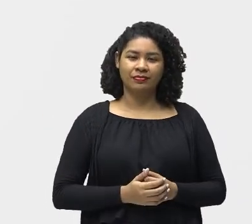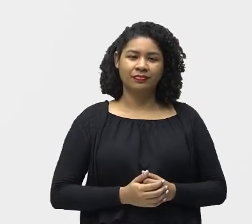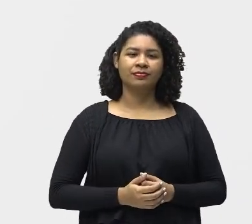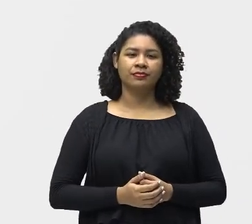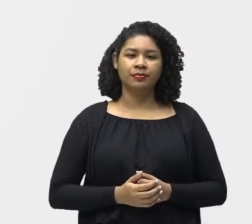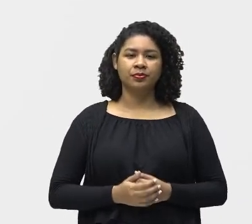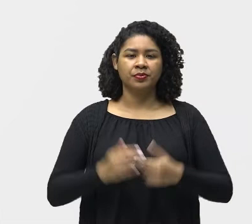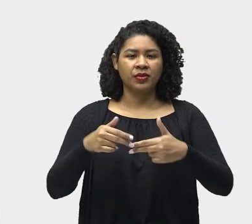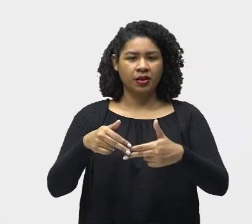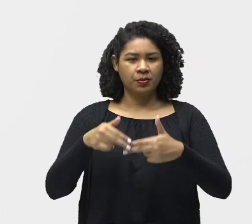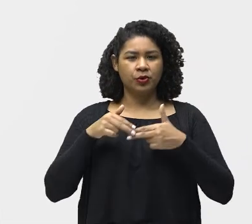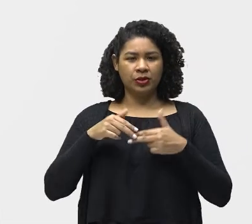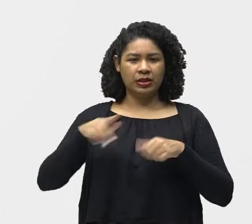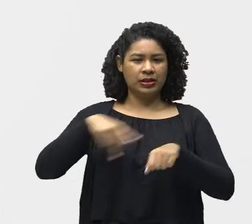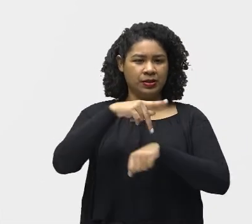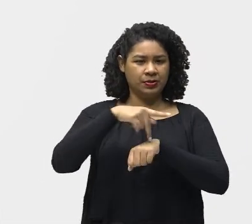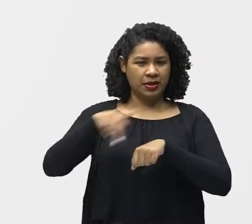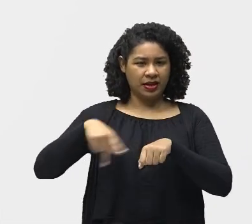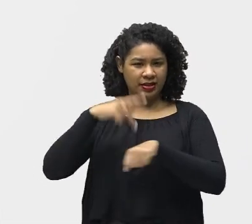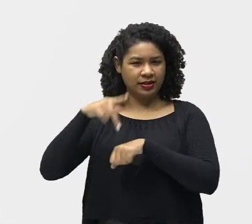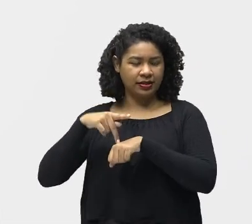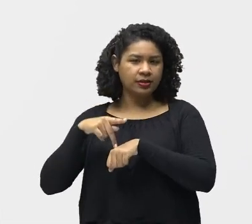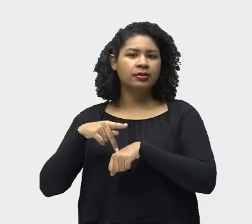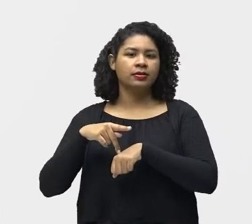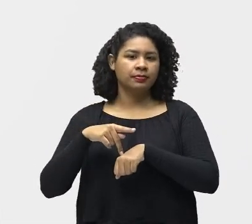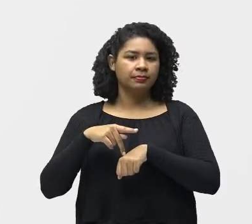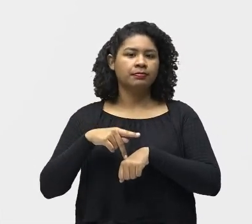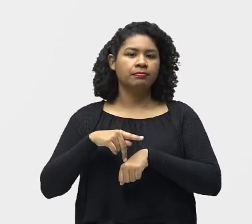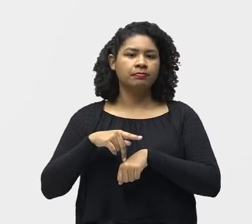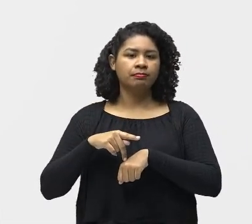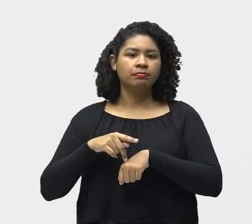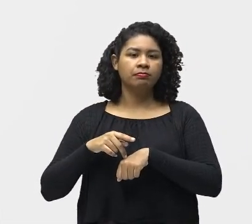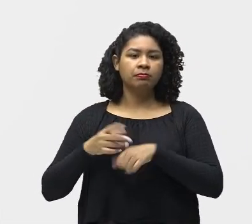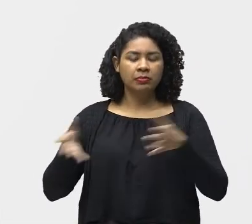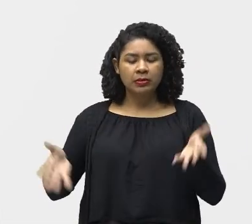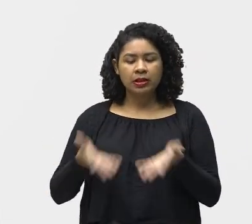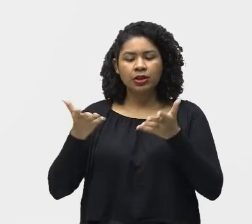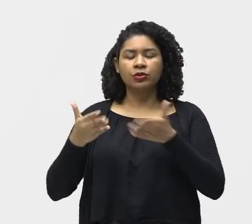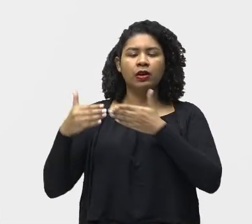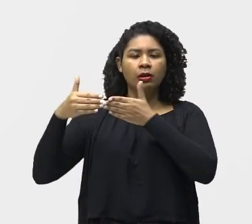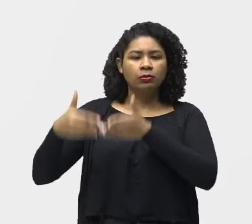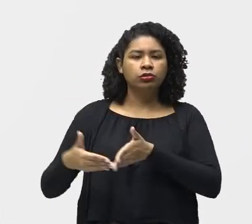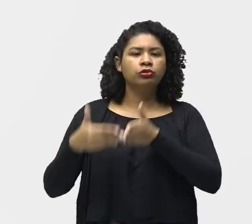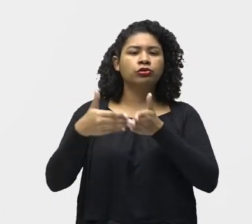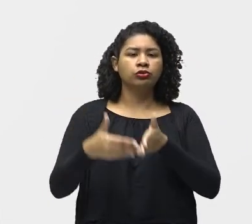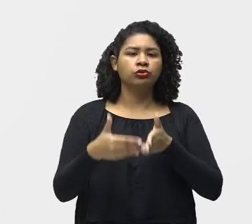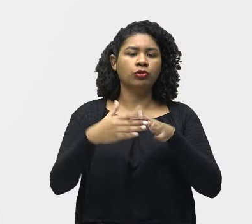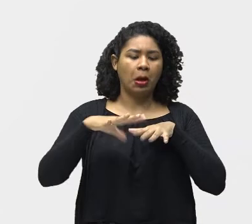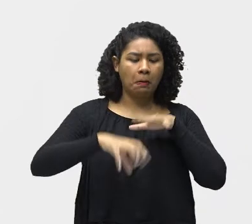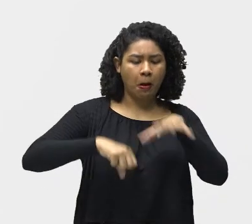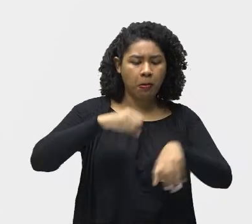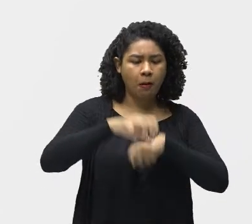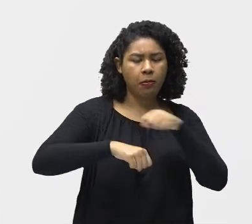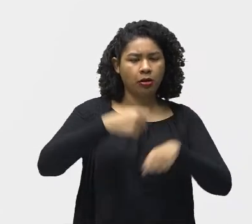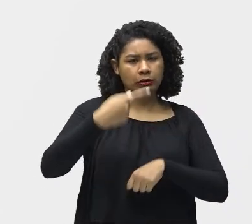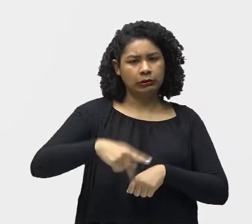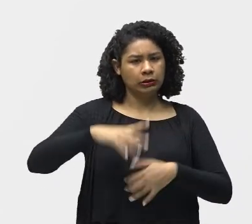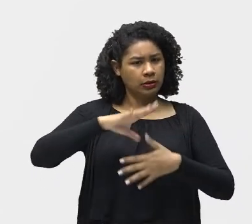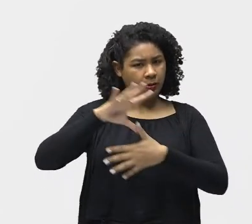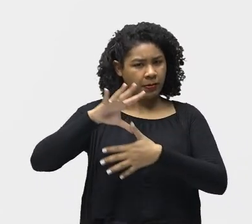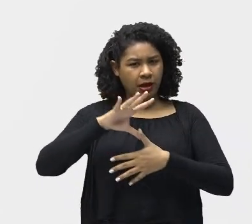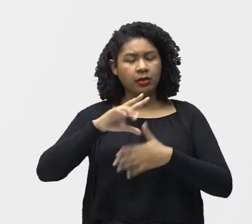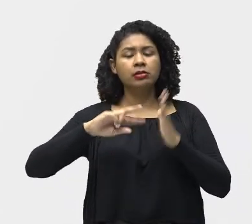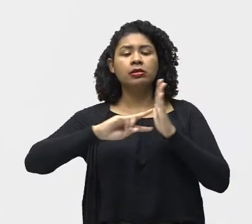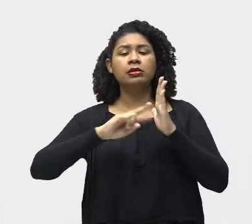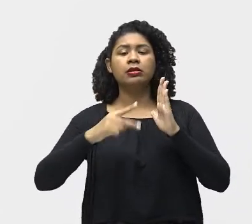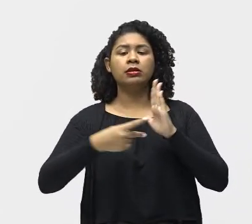esses dois Últimos Países Empreenderem As grandes navegações E colonizarem A América Faz com que A maior parte